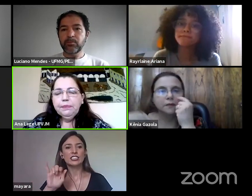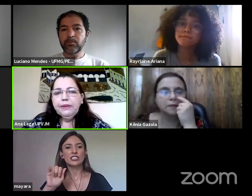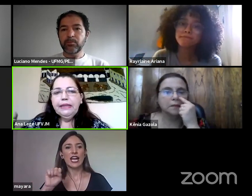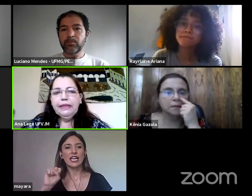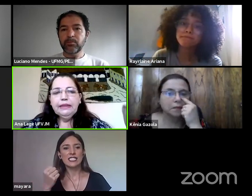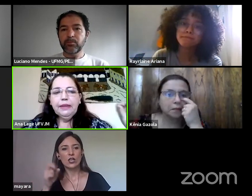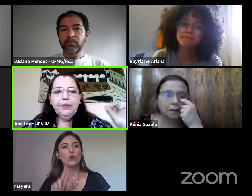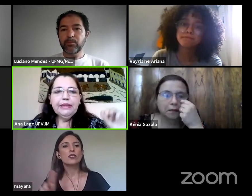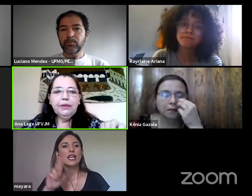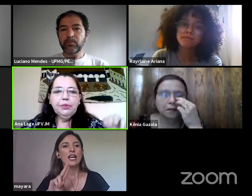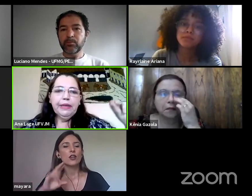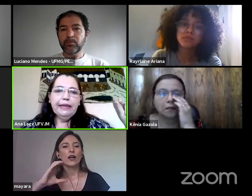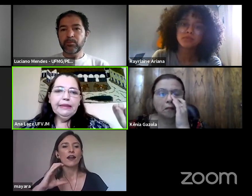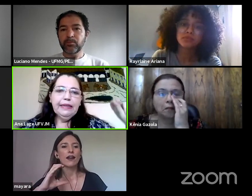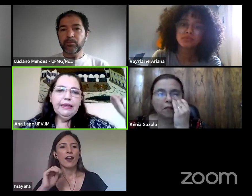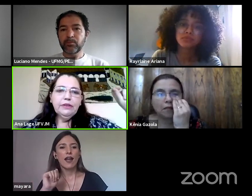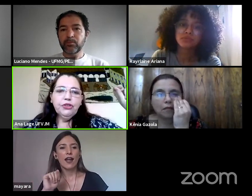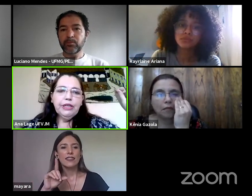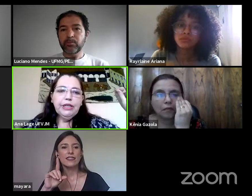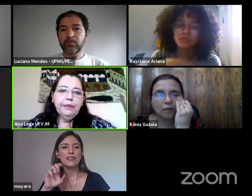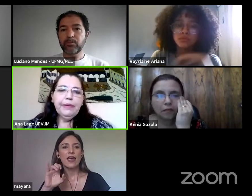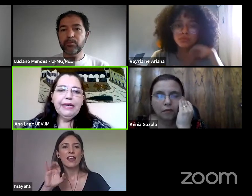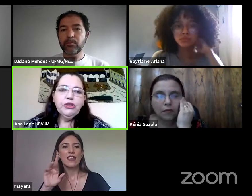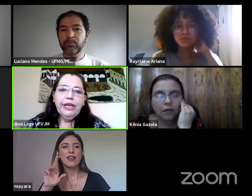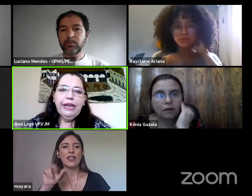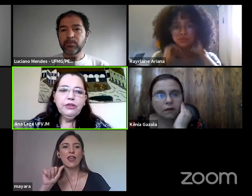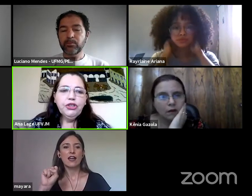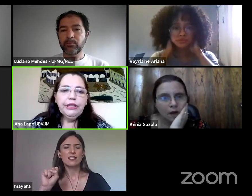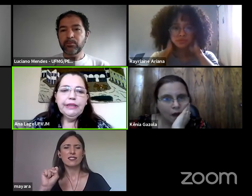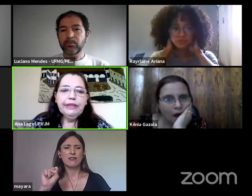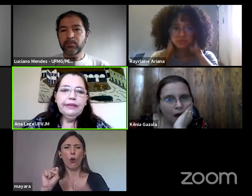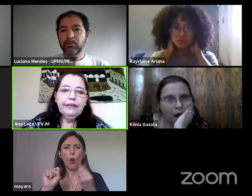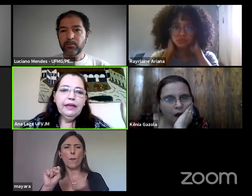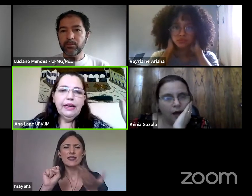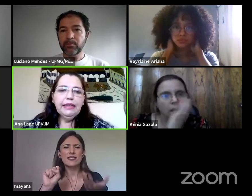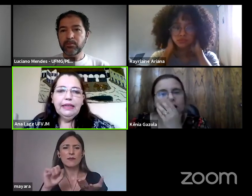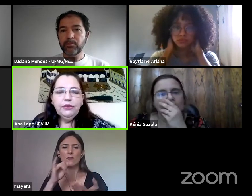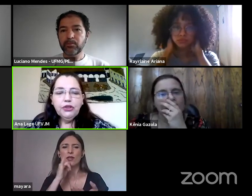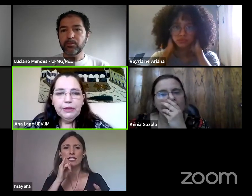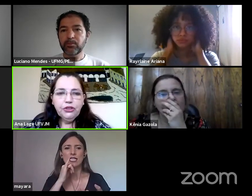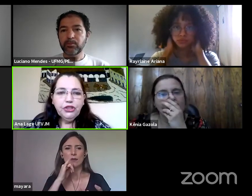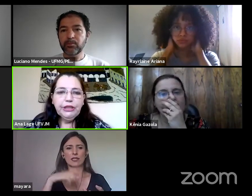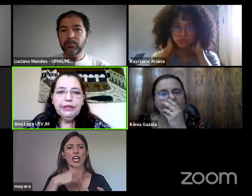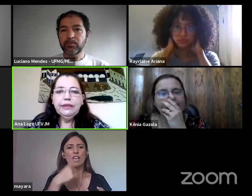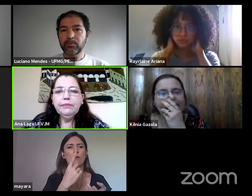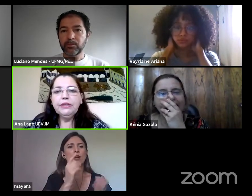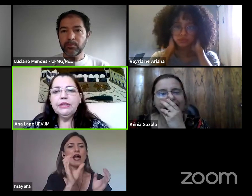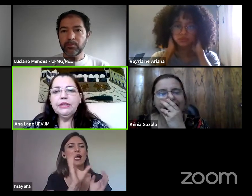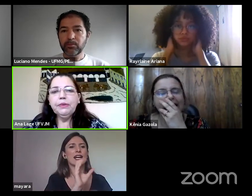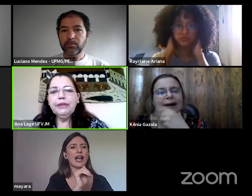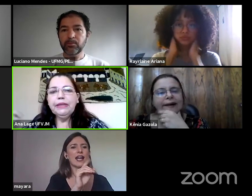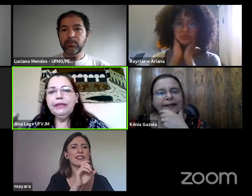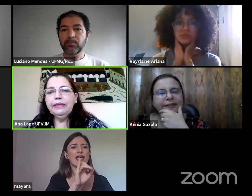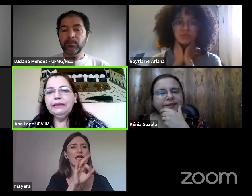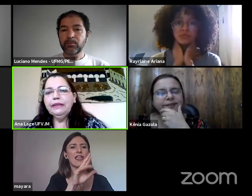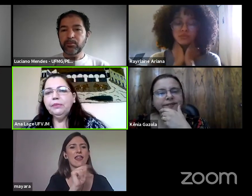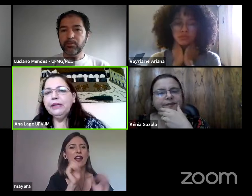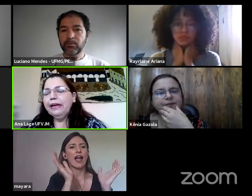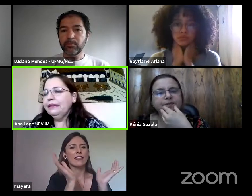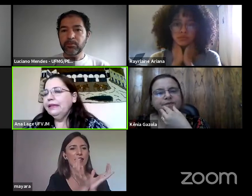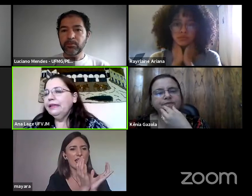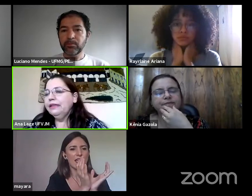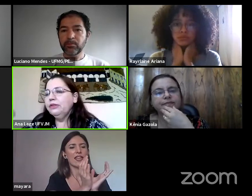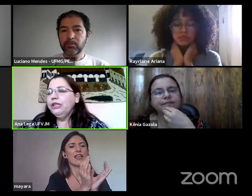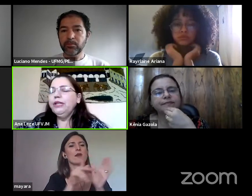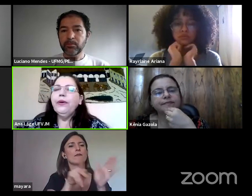Você poderia ter, por exemplo, uma cadeira de gramática latina aqui em Diamantina, mas você poderia ter